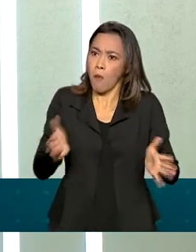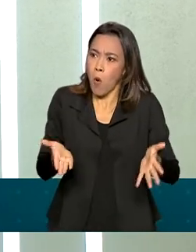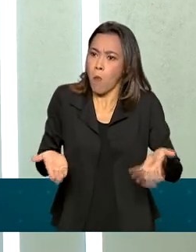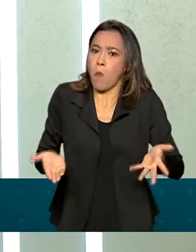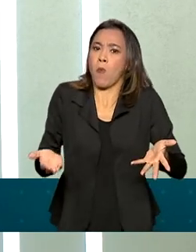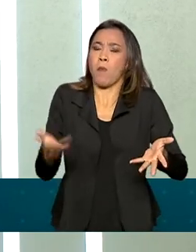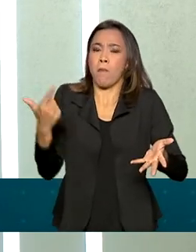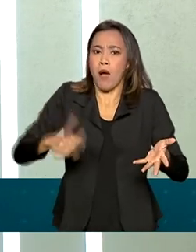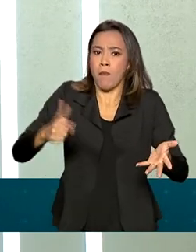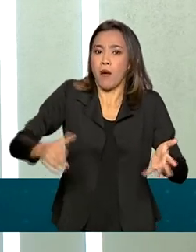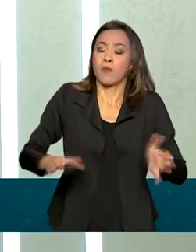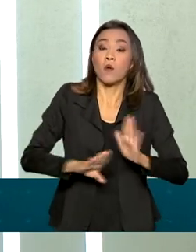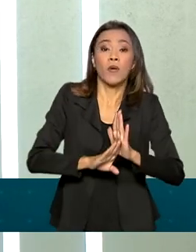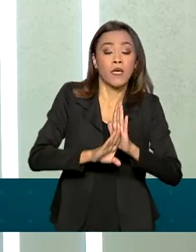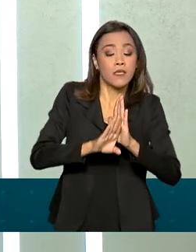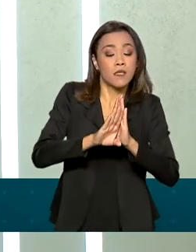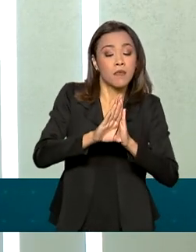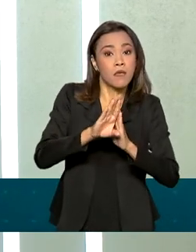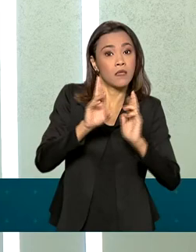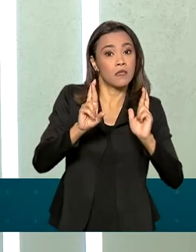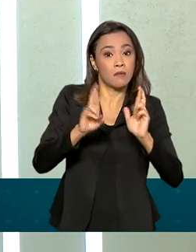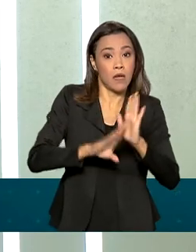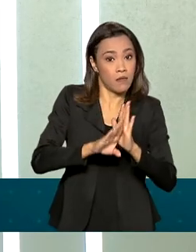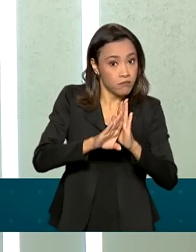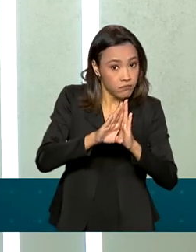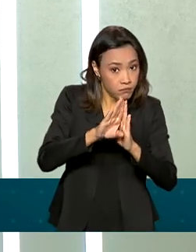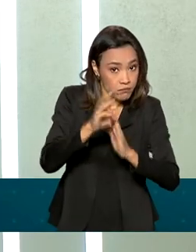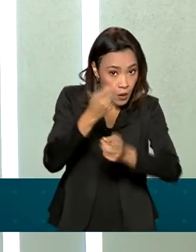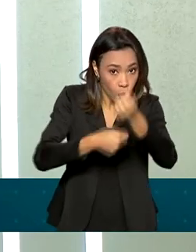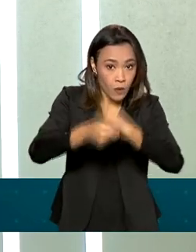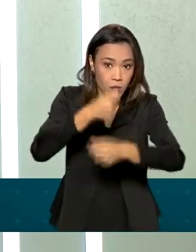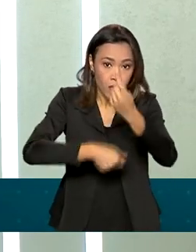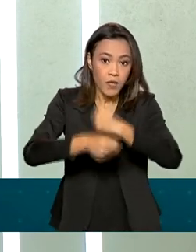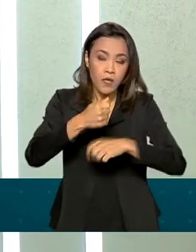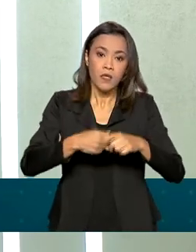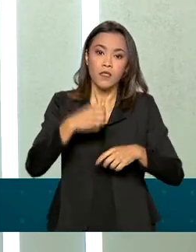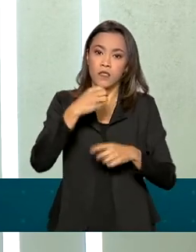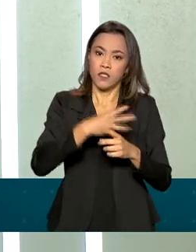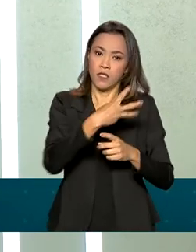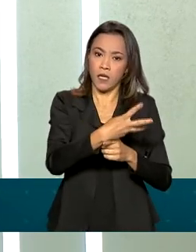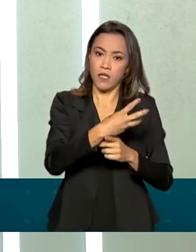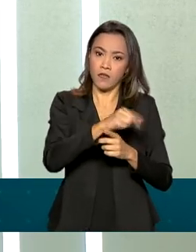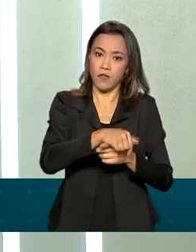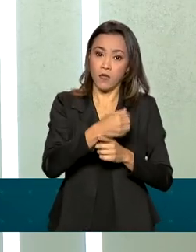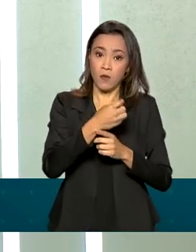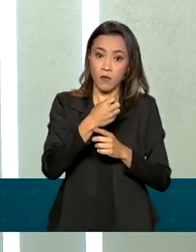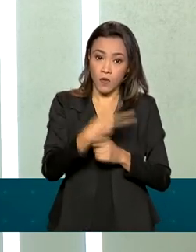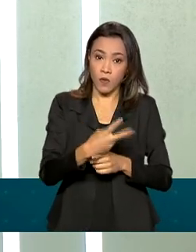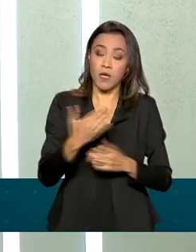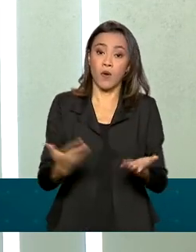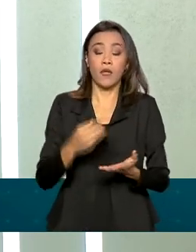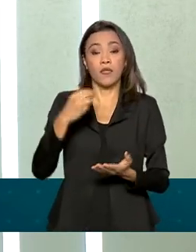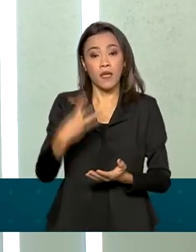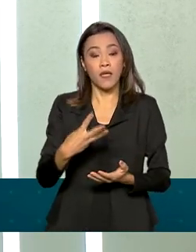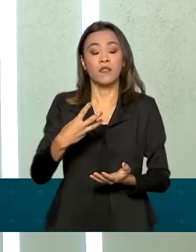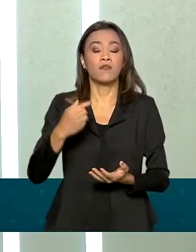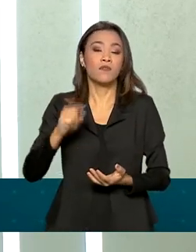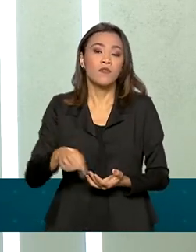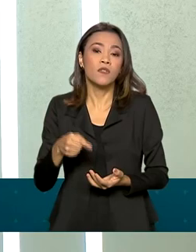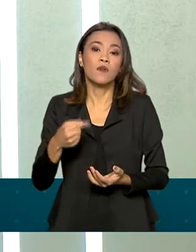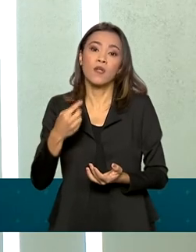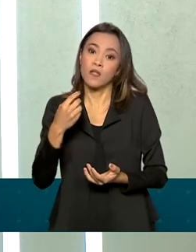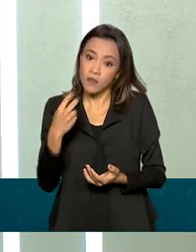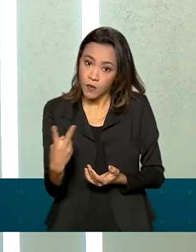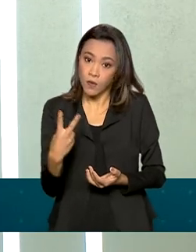expectativas de crescimento para este ano, entre os agentes econômicos, ela subiu de 3,2% para 13,5% até o final do ano.